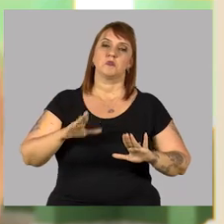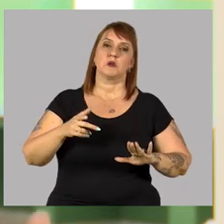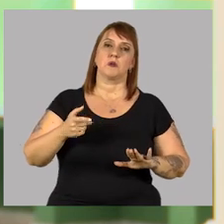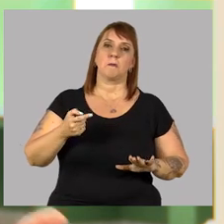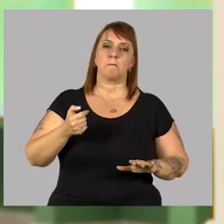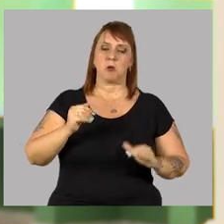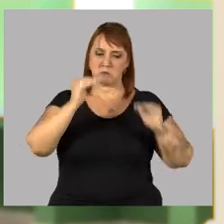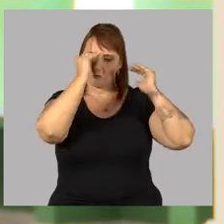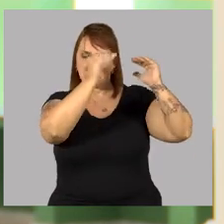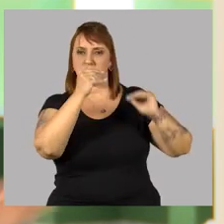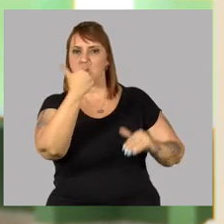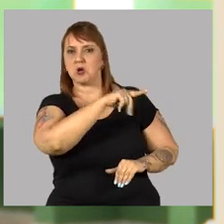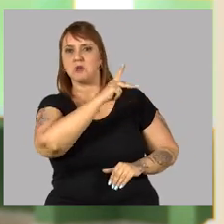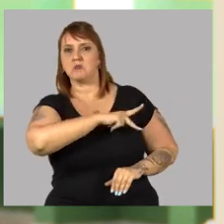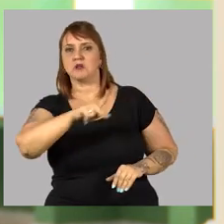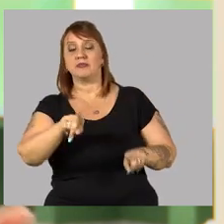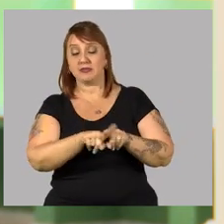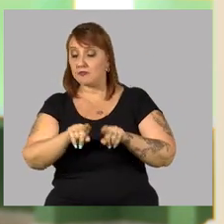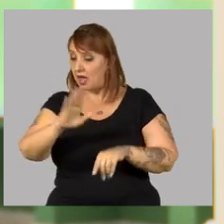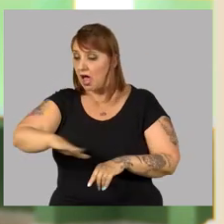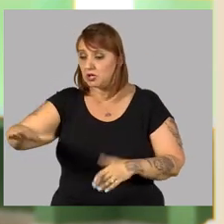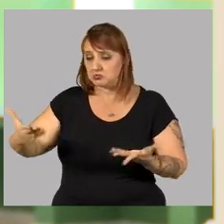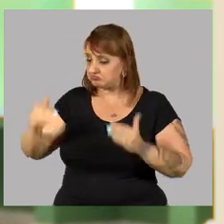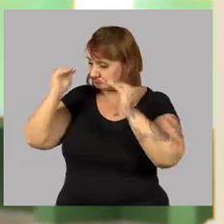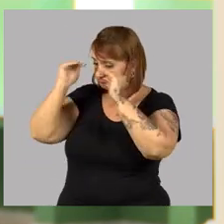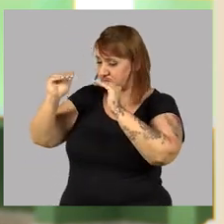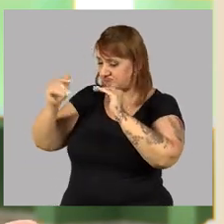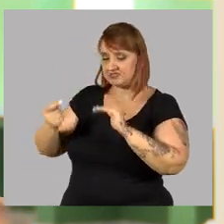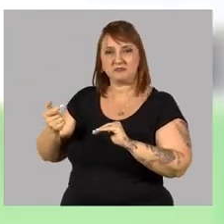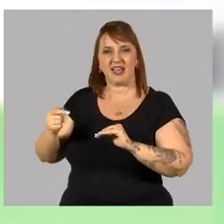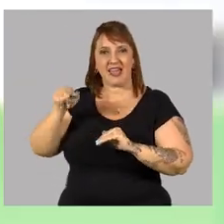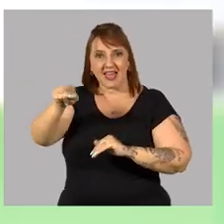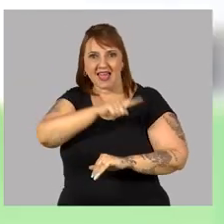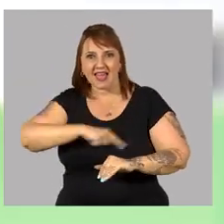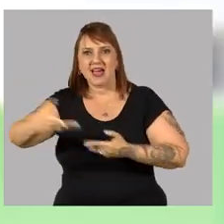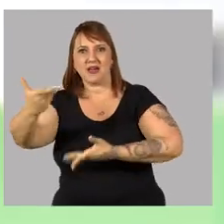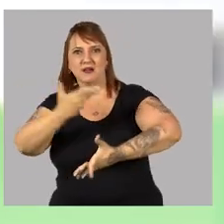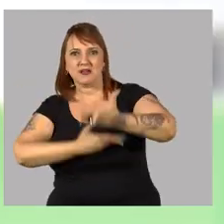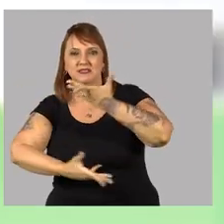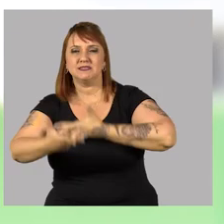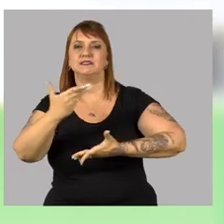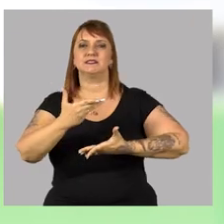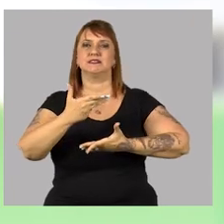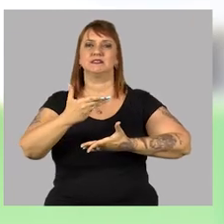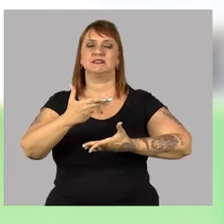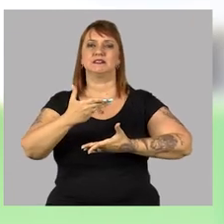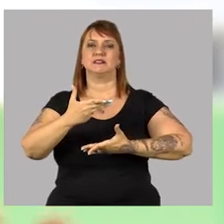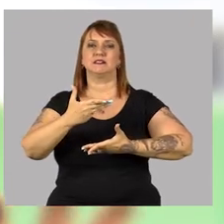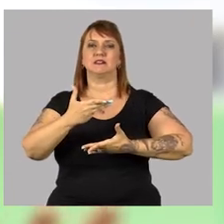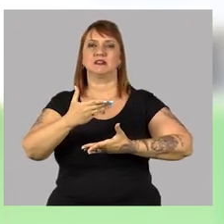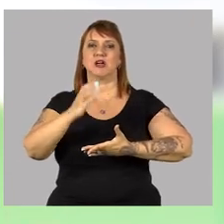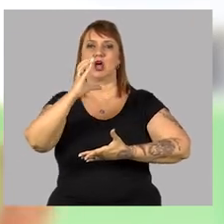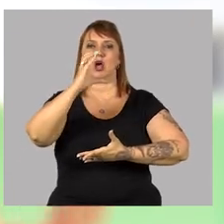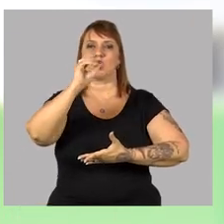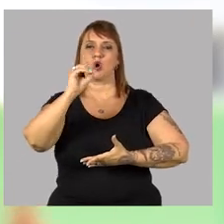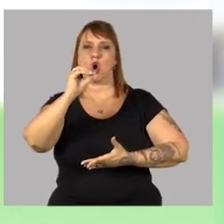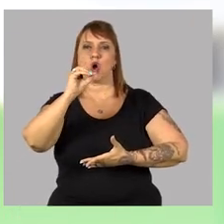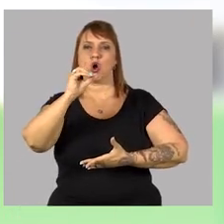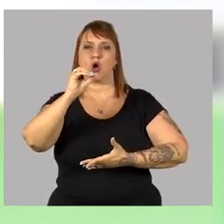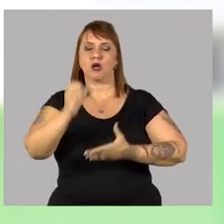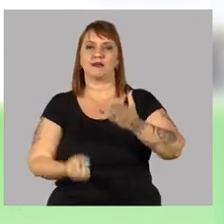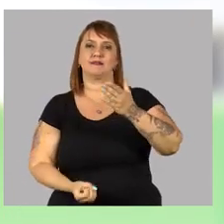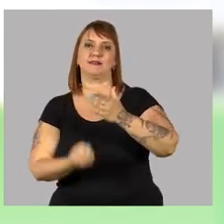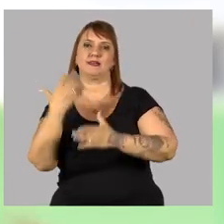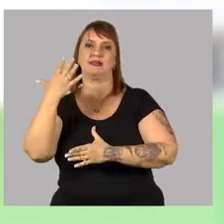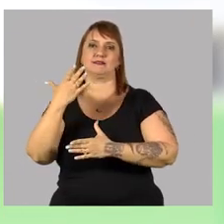pouco ouve outros professores ou mesmo os estudantes. Esse compartilhamento é muito conhecido como cocriação.